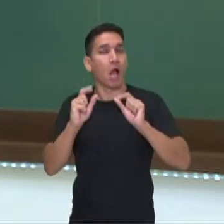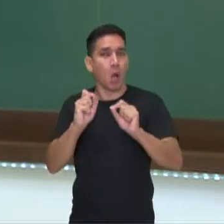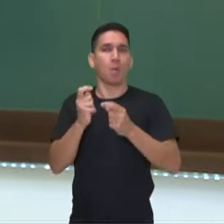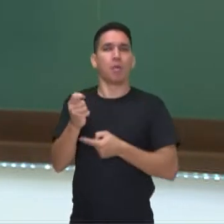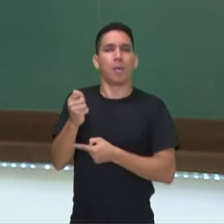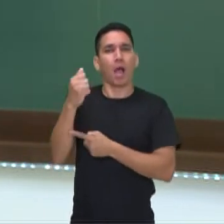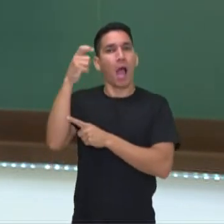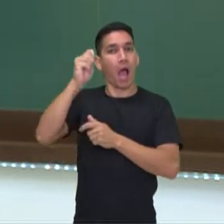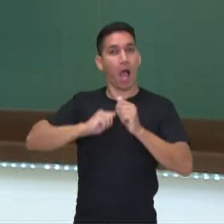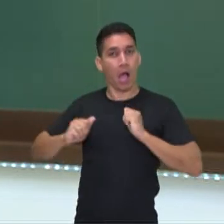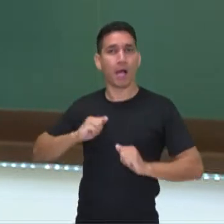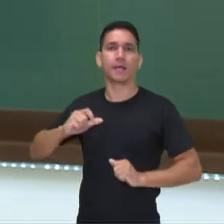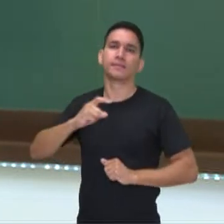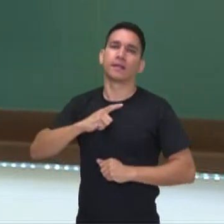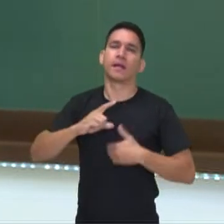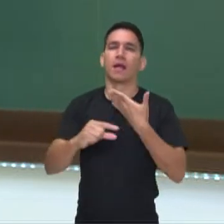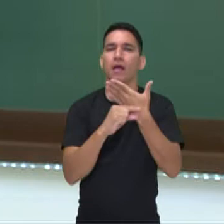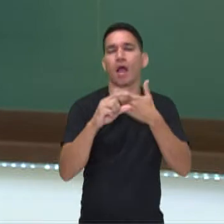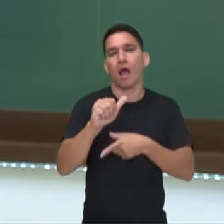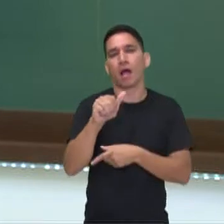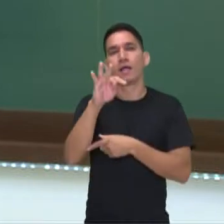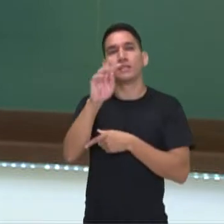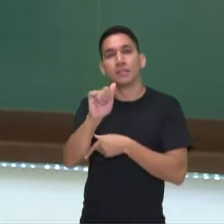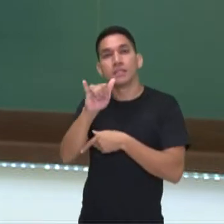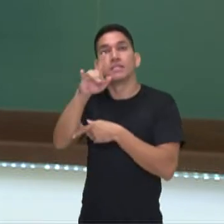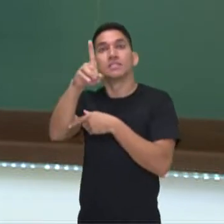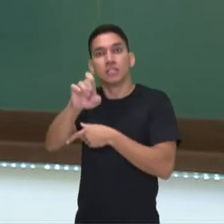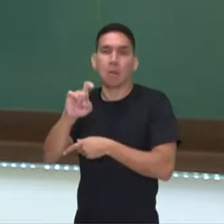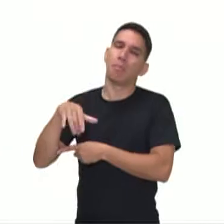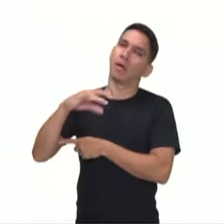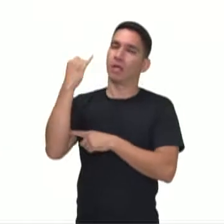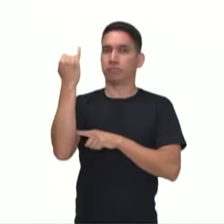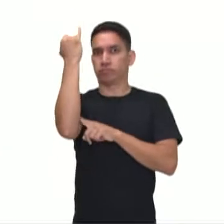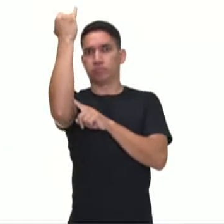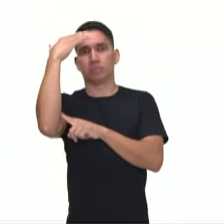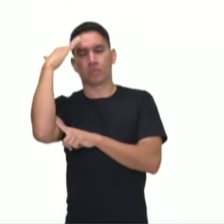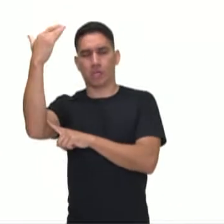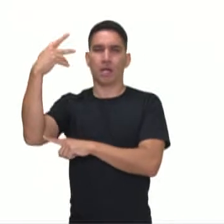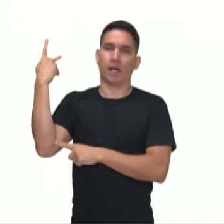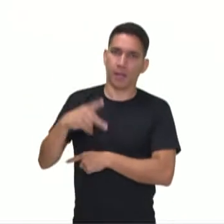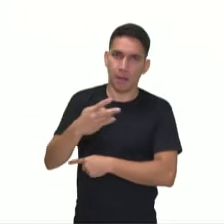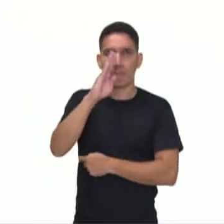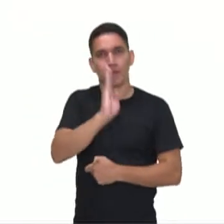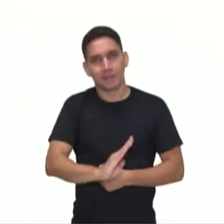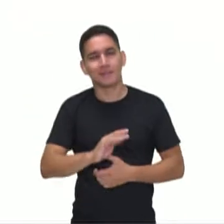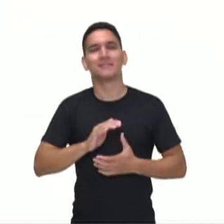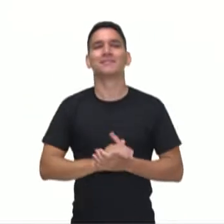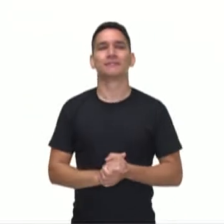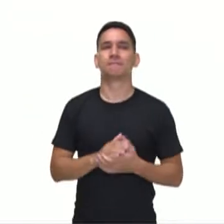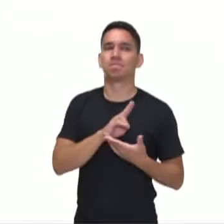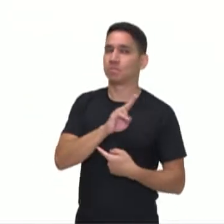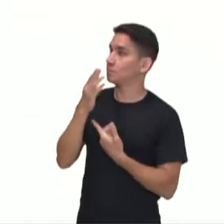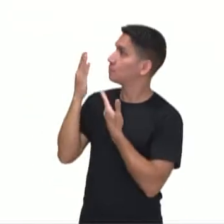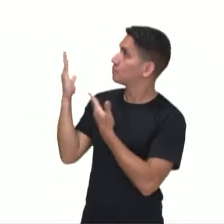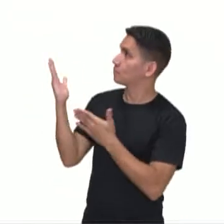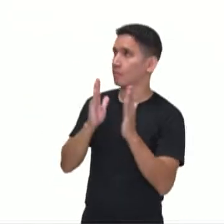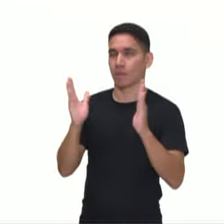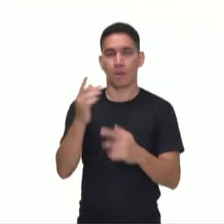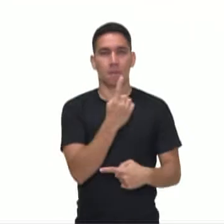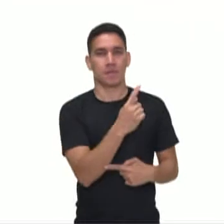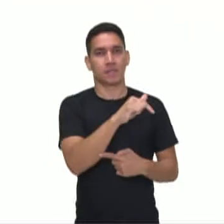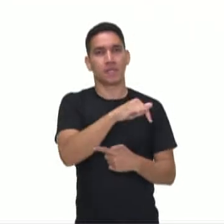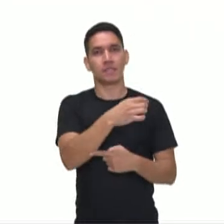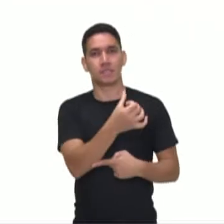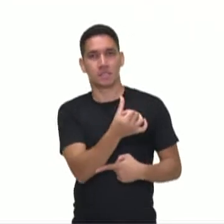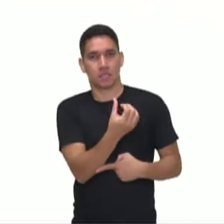artistas, a gente tem o Mestre Taíde, que um dos mais importantes artistas do barroco brasileiro, Manuel da Costa Taíde, né? 1762 a